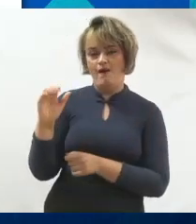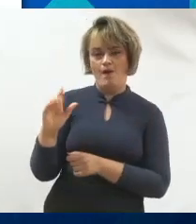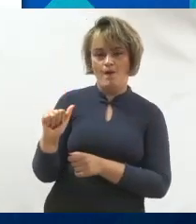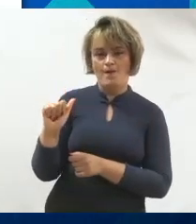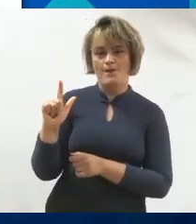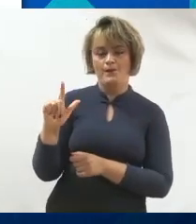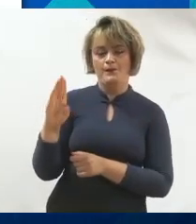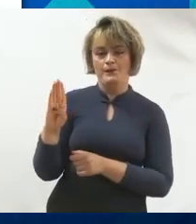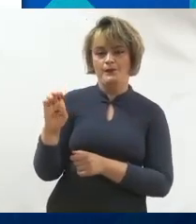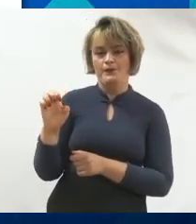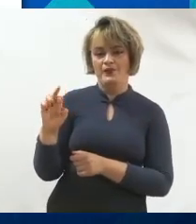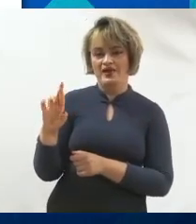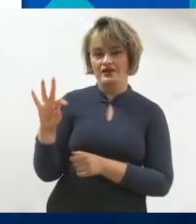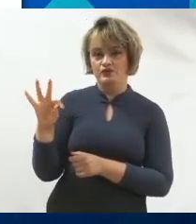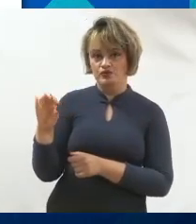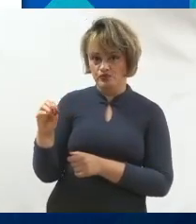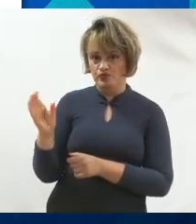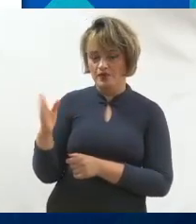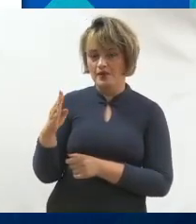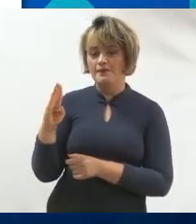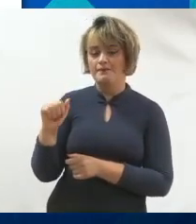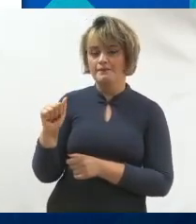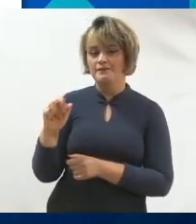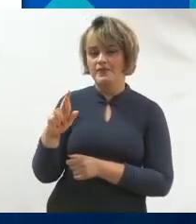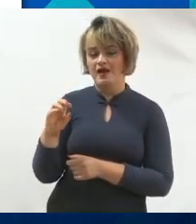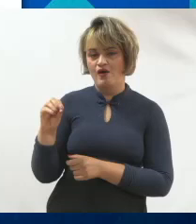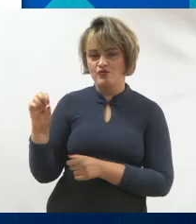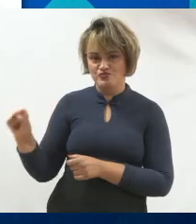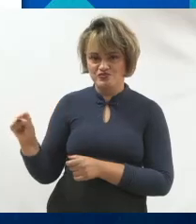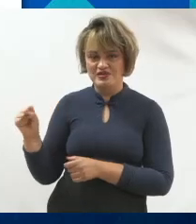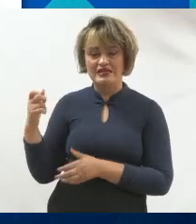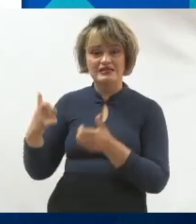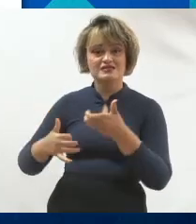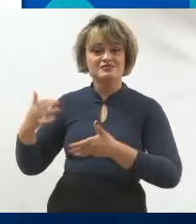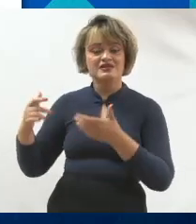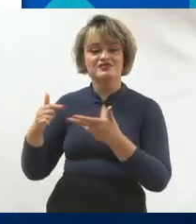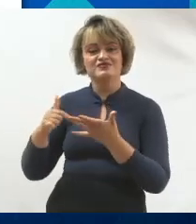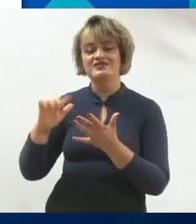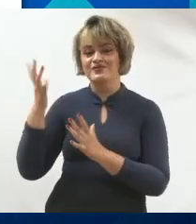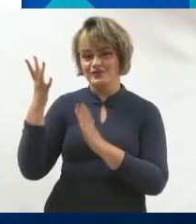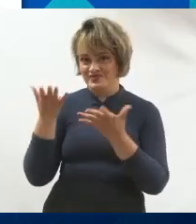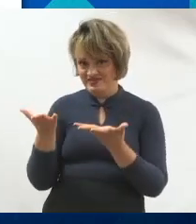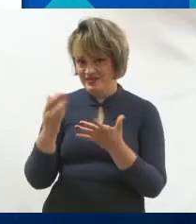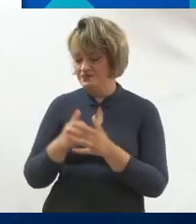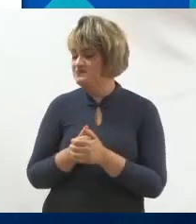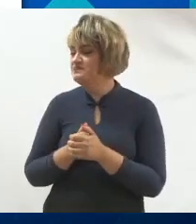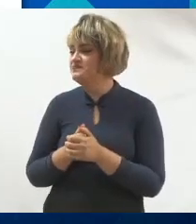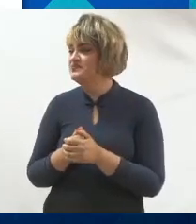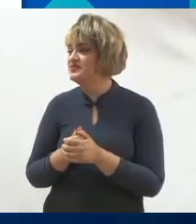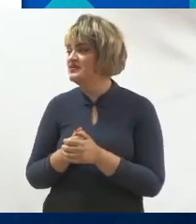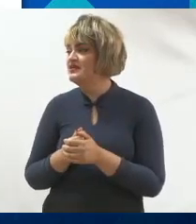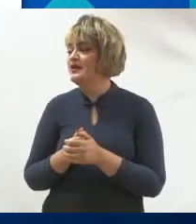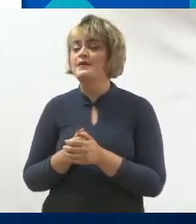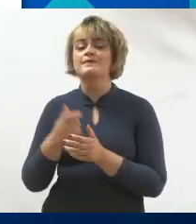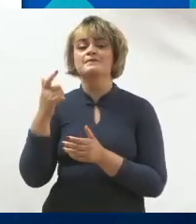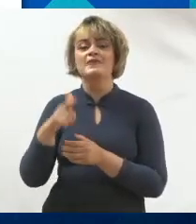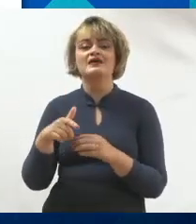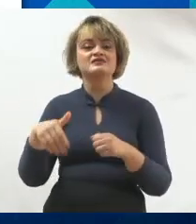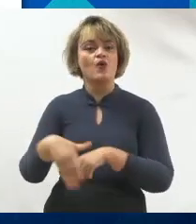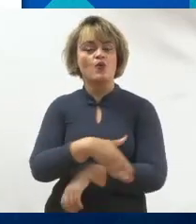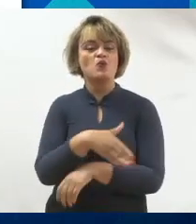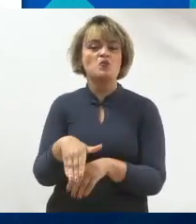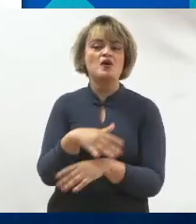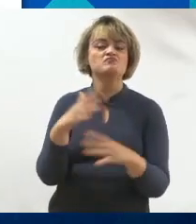Sensibilização, de novo, está pontuando. Ela está falando de coisas específicas. Mas também passo por ruas menos